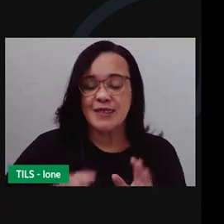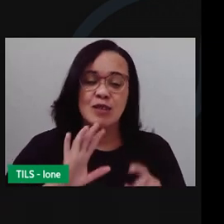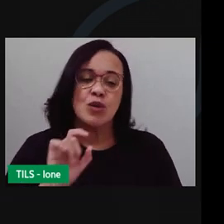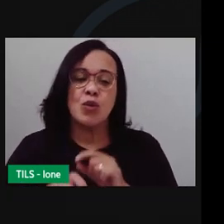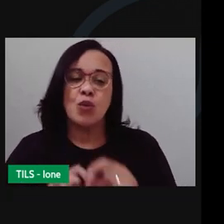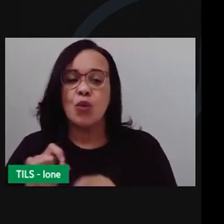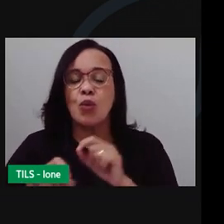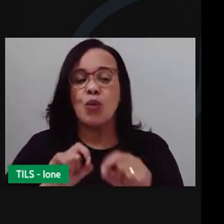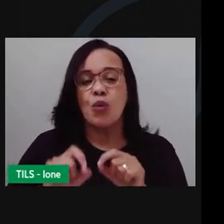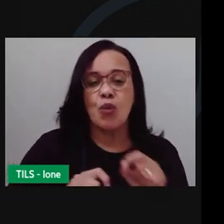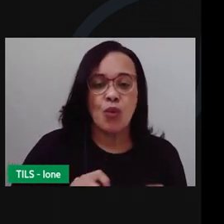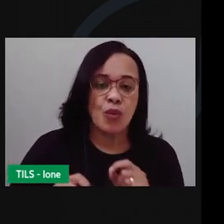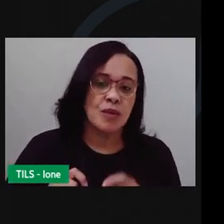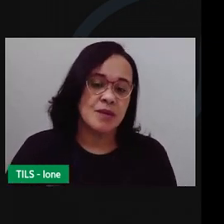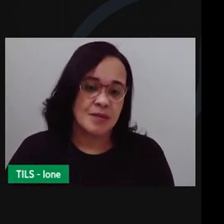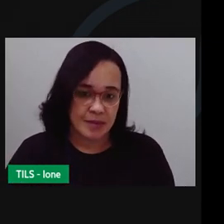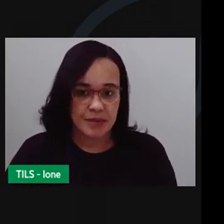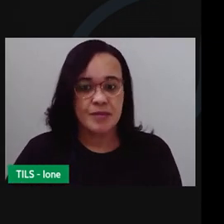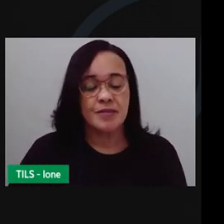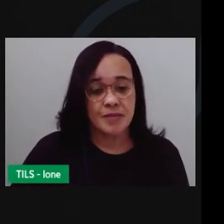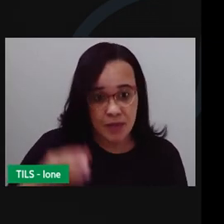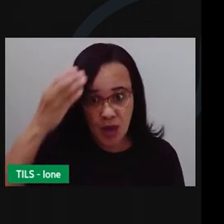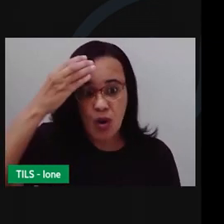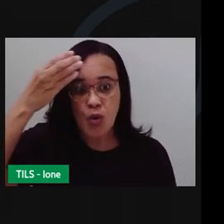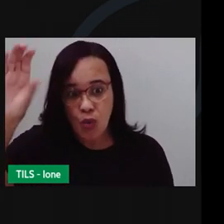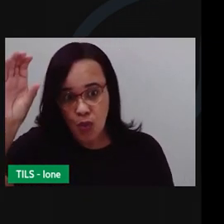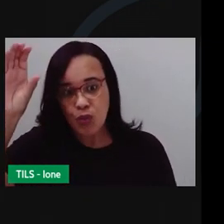exprimir nossa cultura.